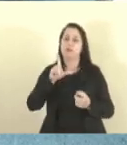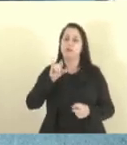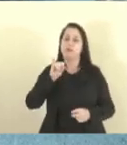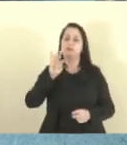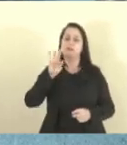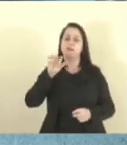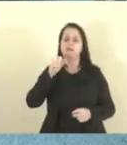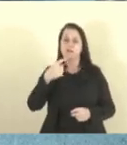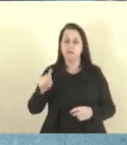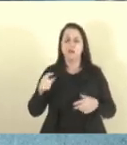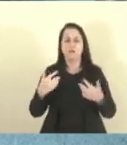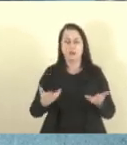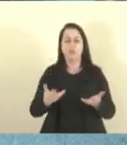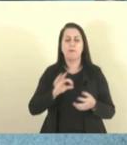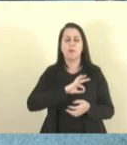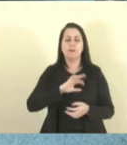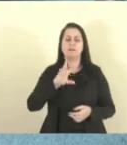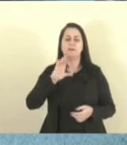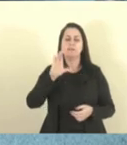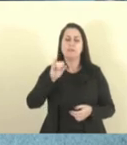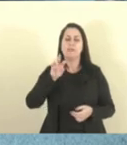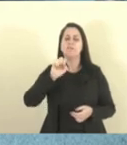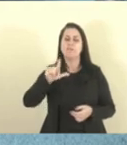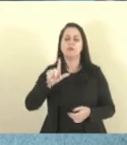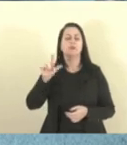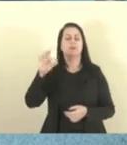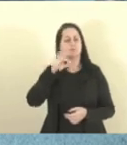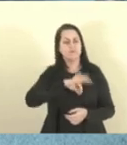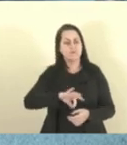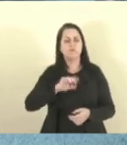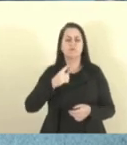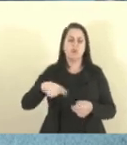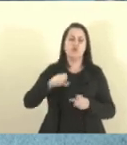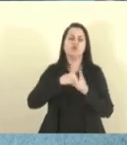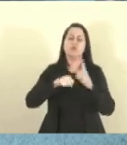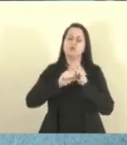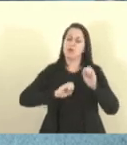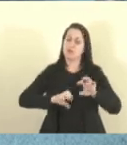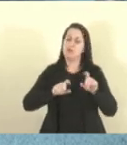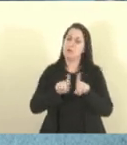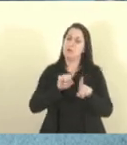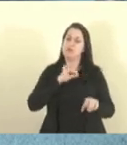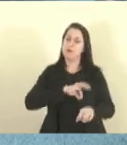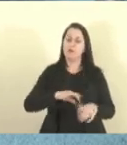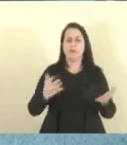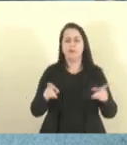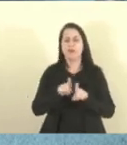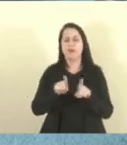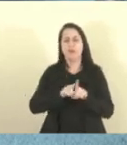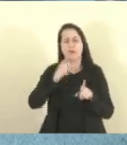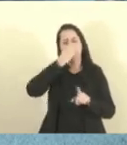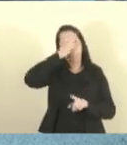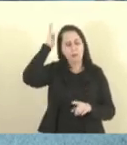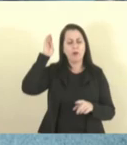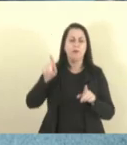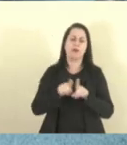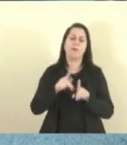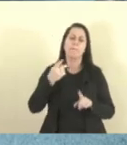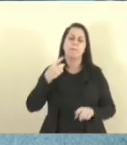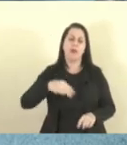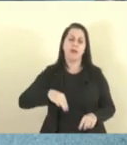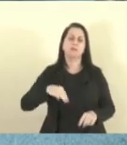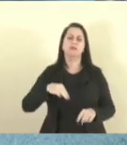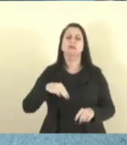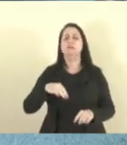A polícia civil vai receber, os agentes socioeducativos vão receber, não faz sentido os militares do Corpo de Bombeiros e os militares